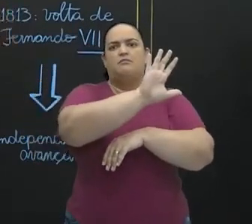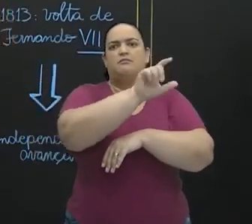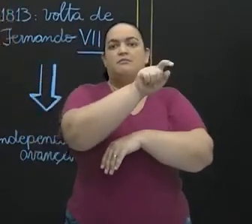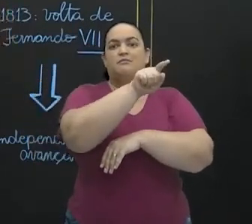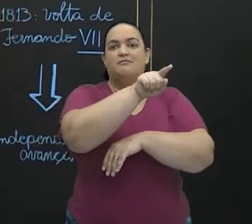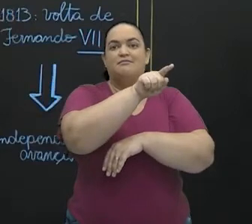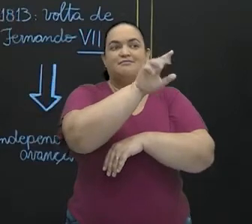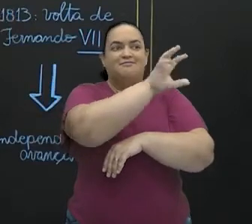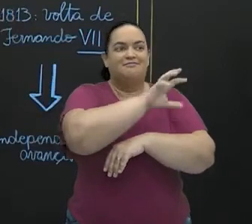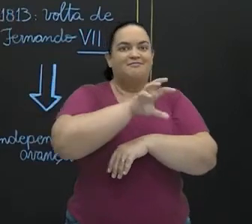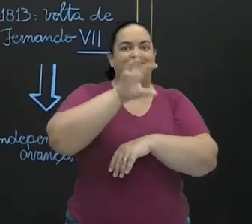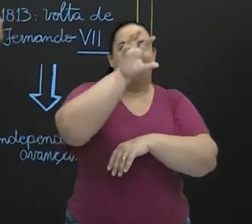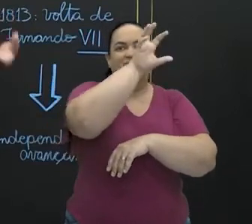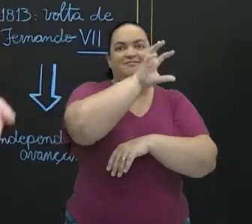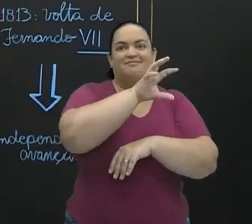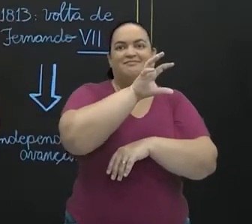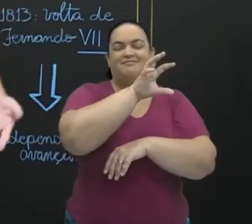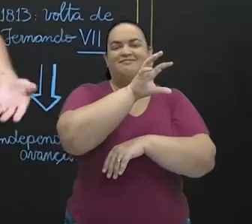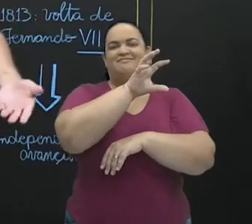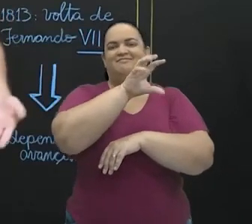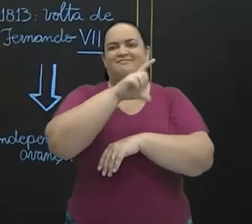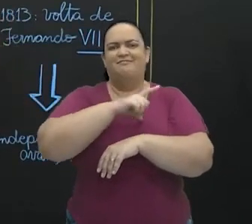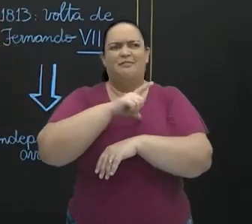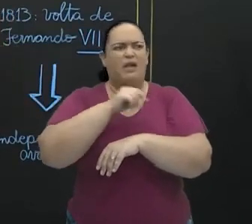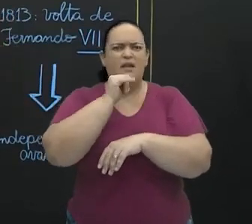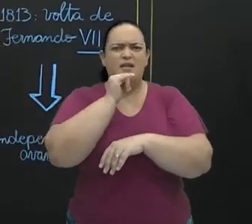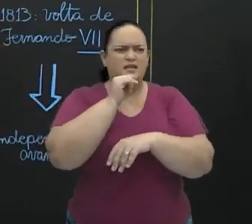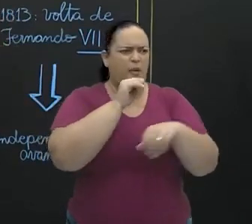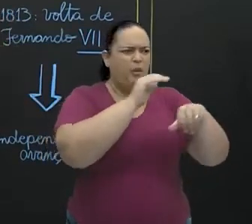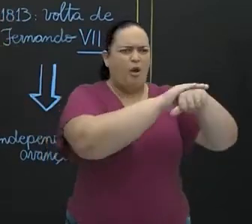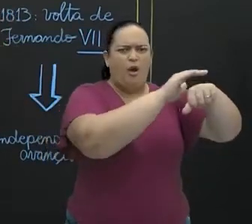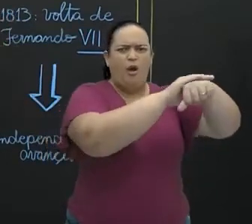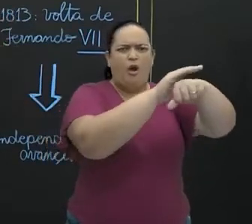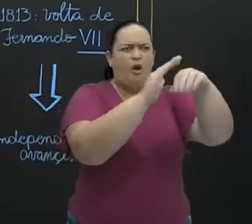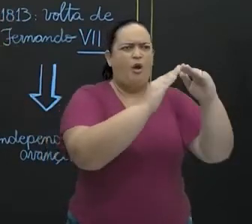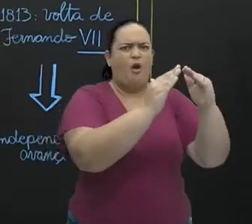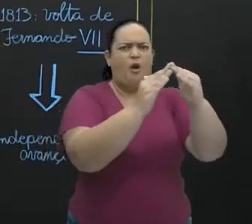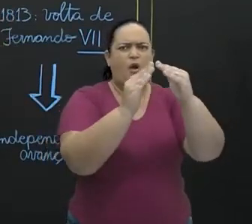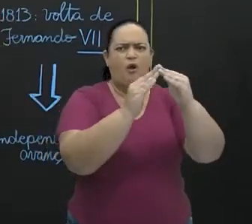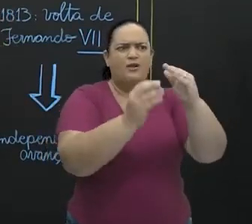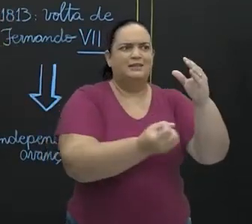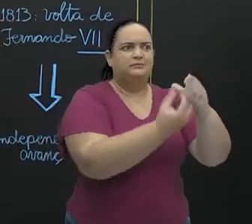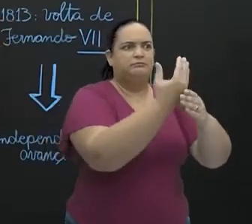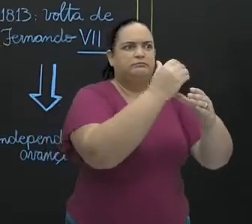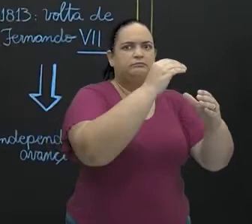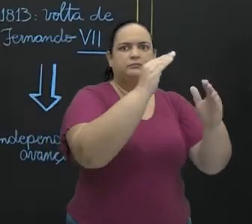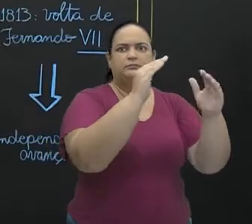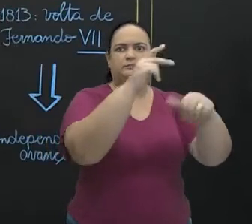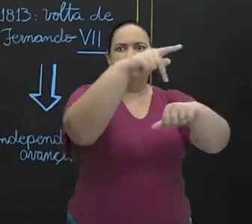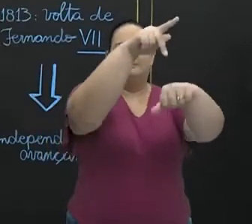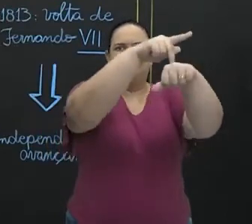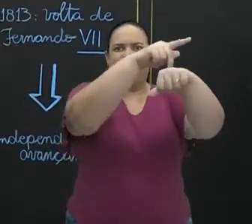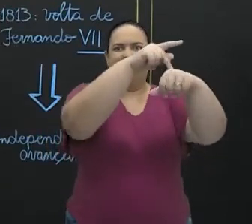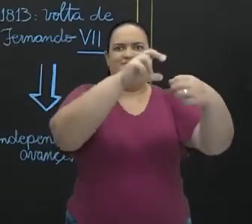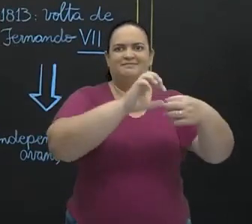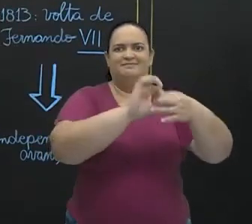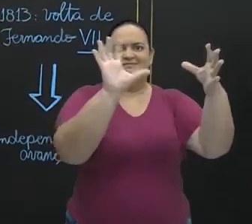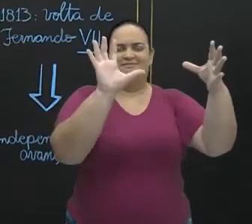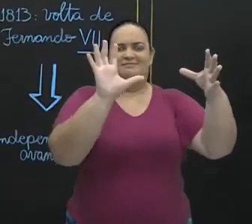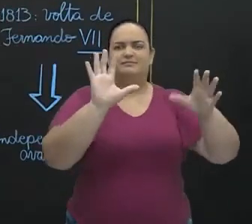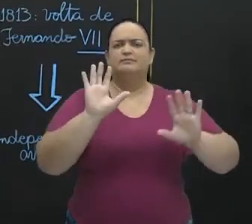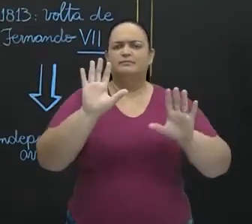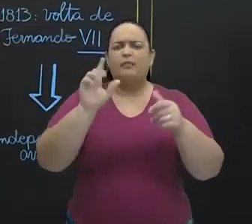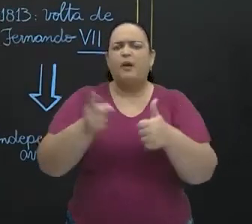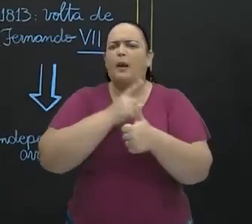especificamente, como é que colônias da Espanha se tornaram países independentes. A primeira coisa então que a gente vai